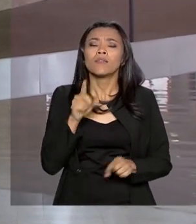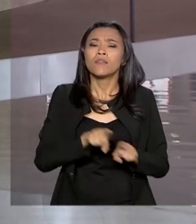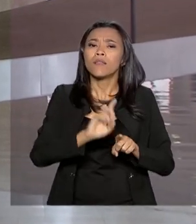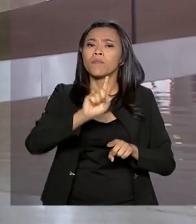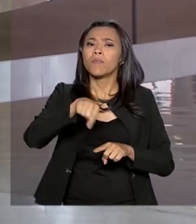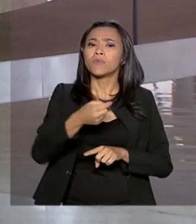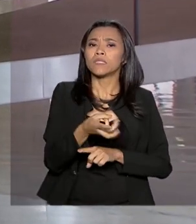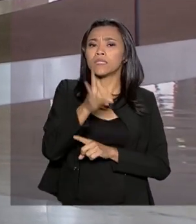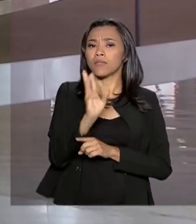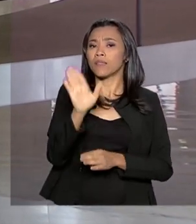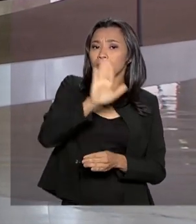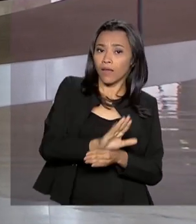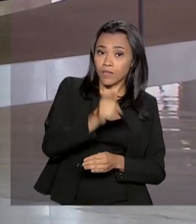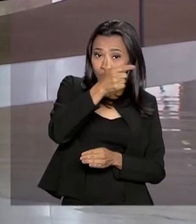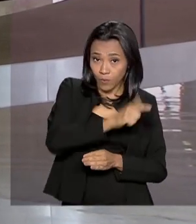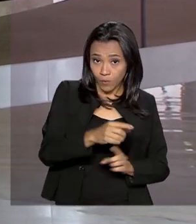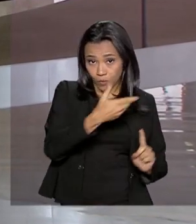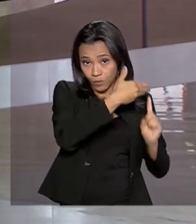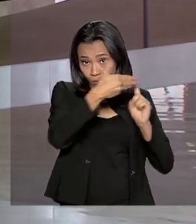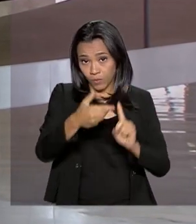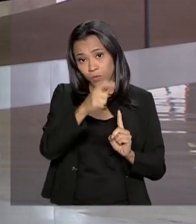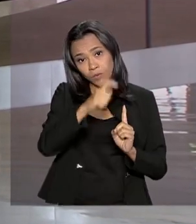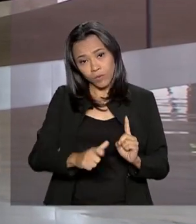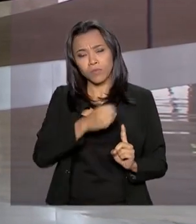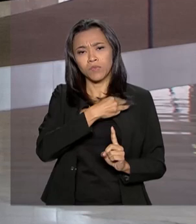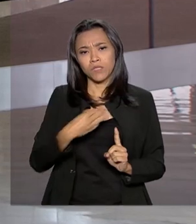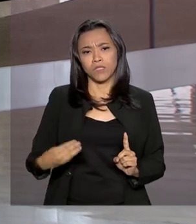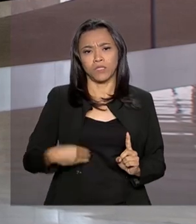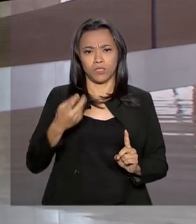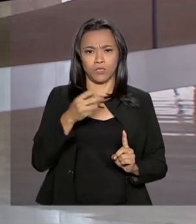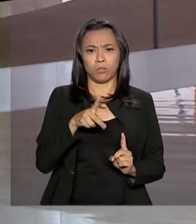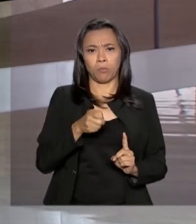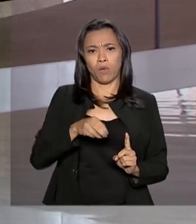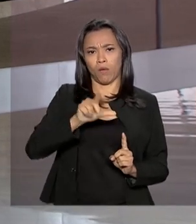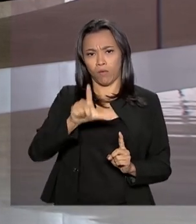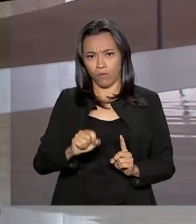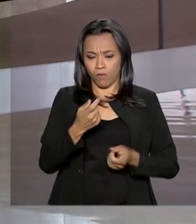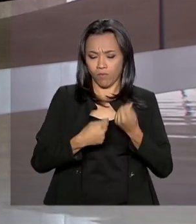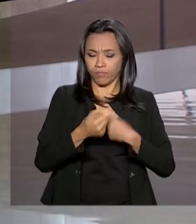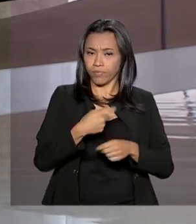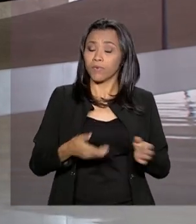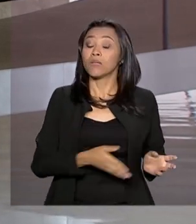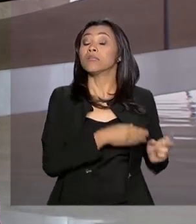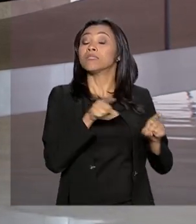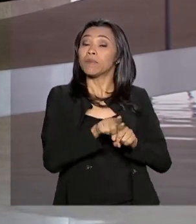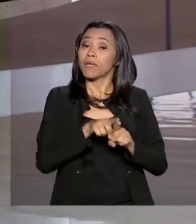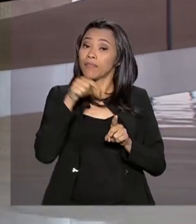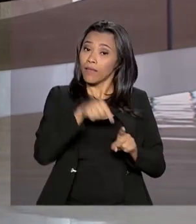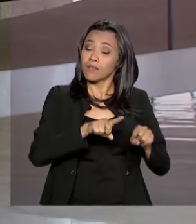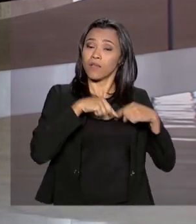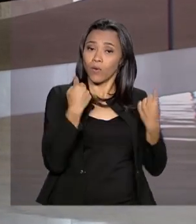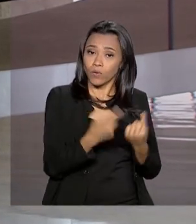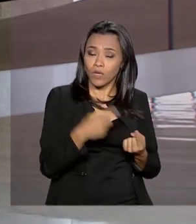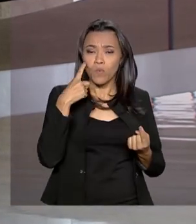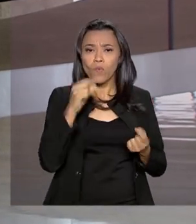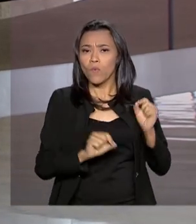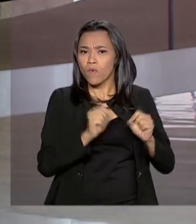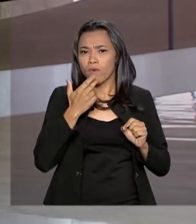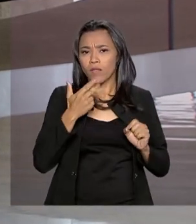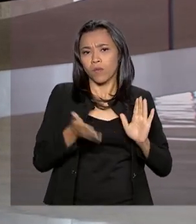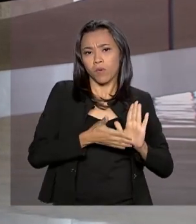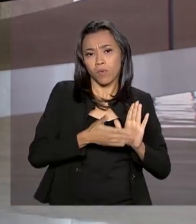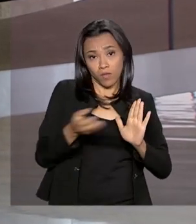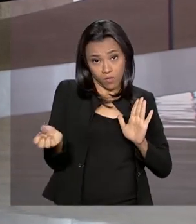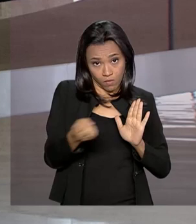reúne com o ministro da Economia, Paulo Guedes. Nessa reunião, o presidente deve tratar da nova Previdência, que está em análise na Câmara dos